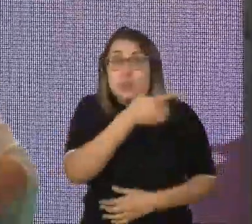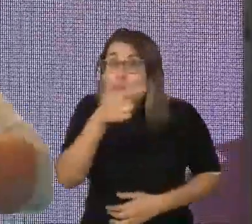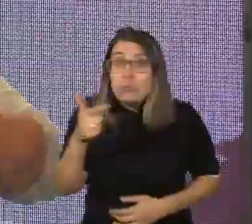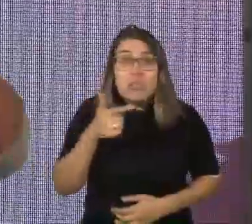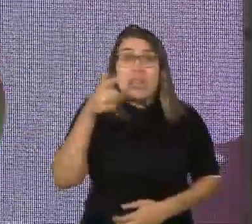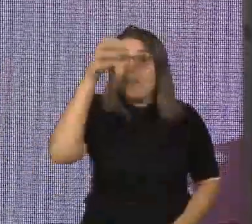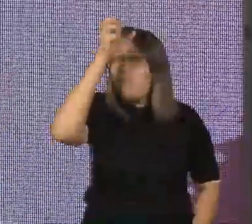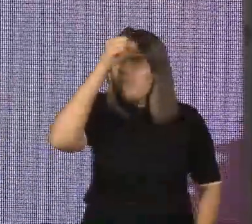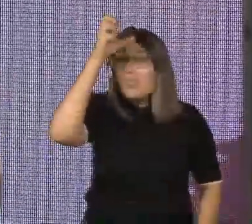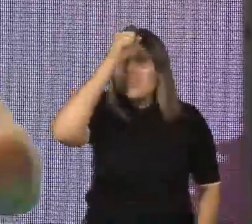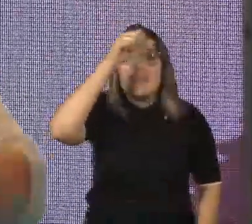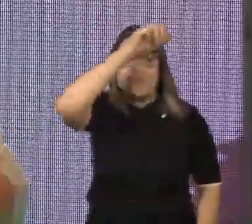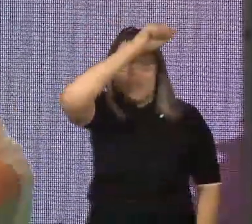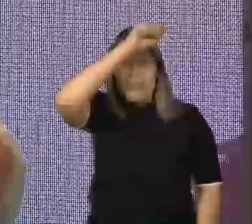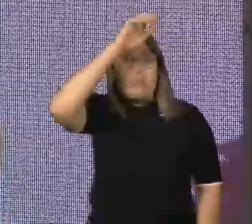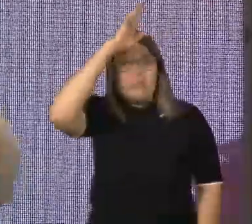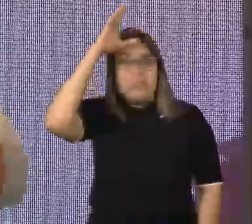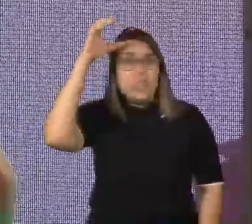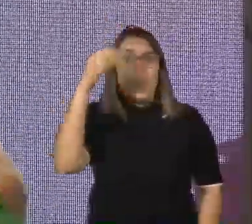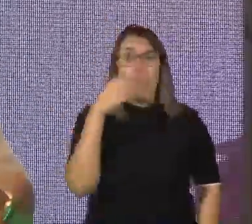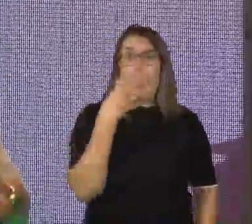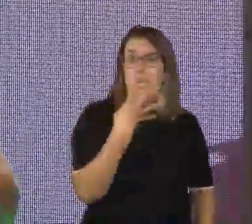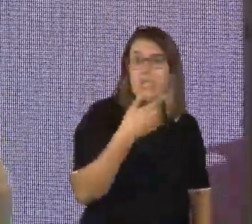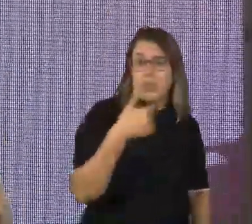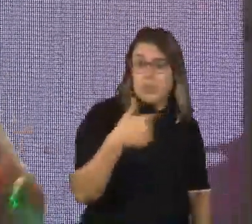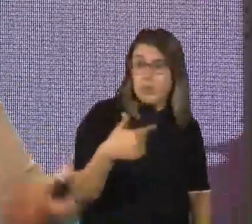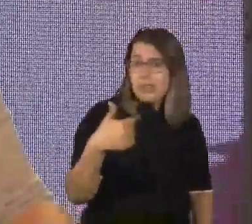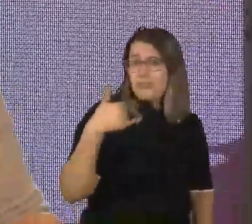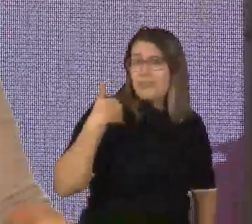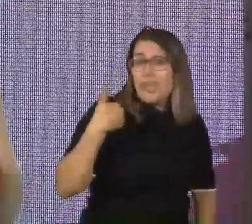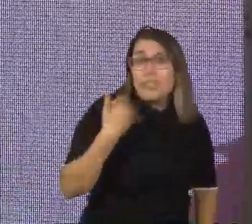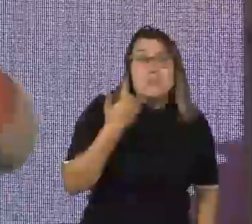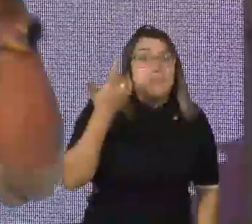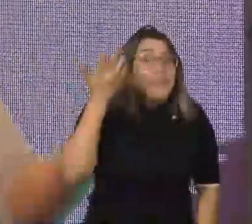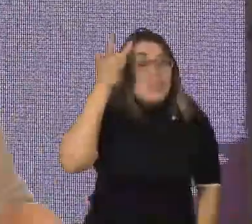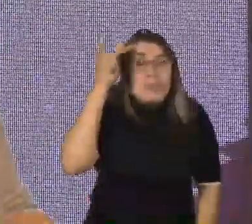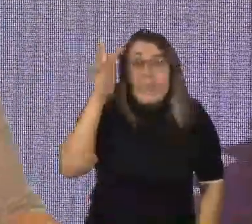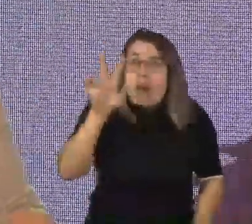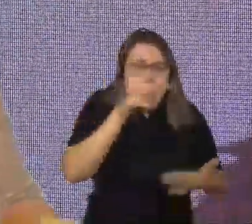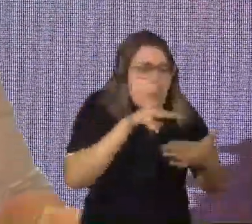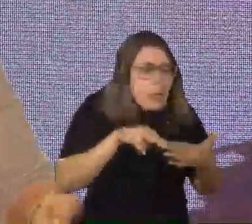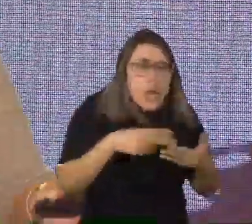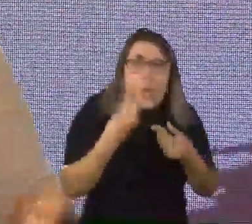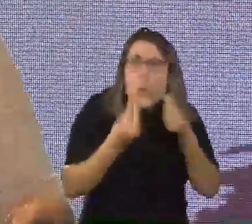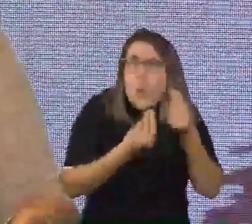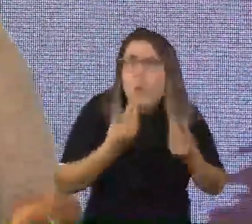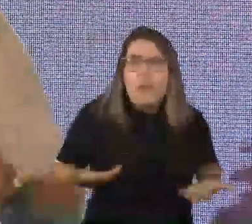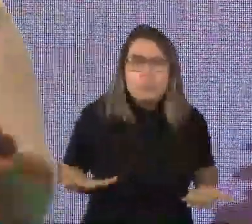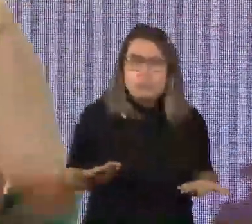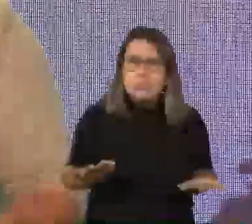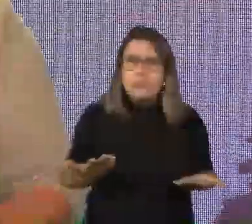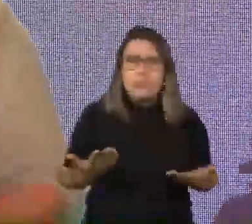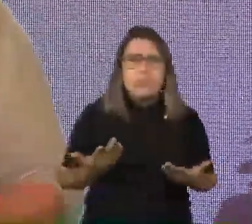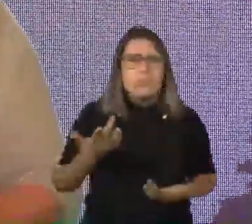pegou, inclusive o da pesquisa, que, aos 42 anos de idade, era não alfabetizado e passou por toda a trajetória de escola,